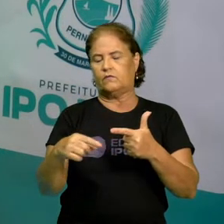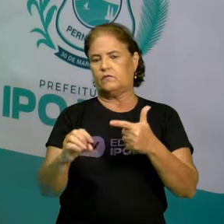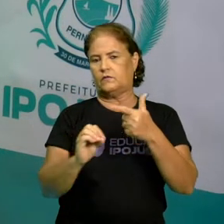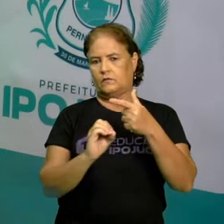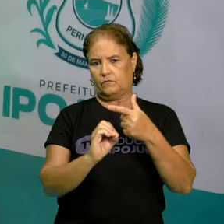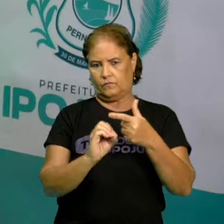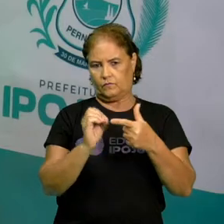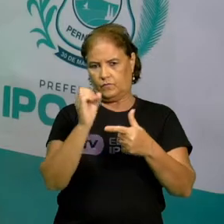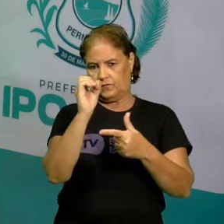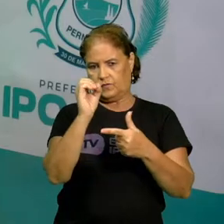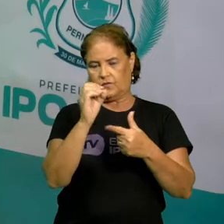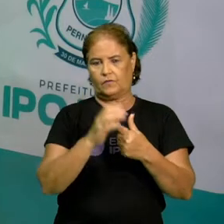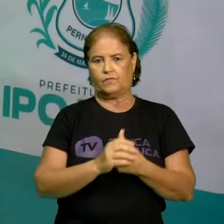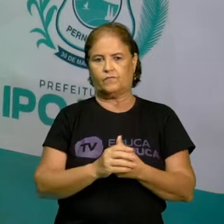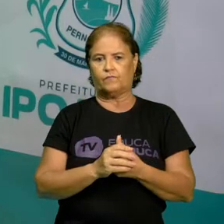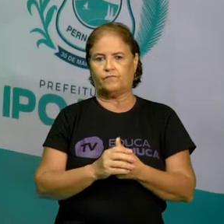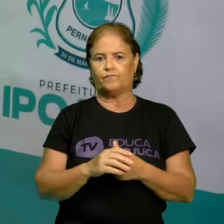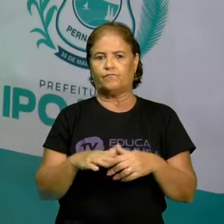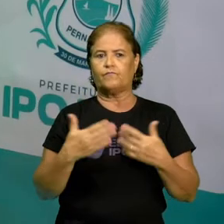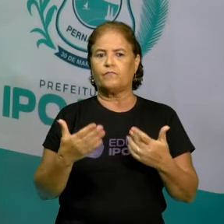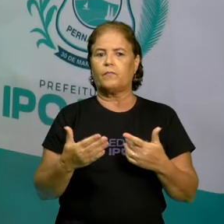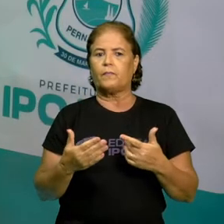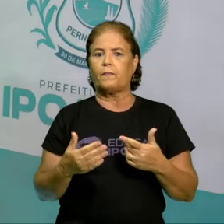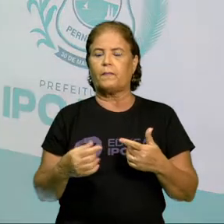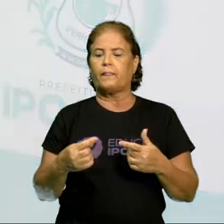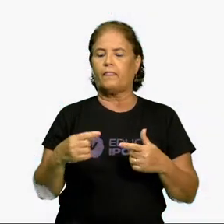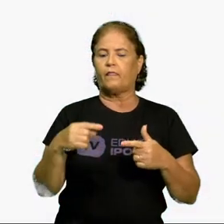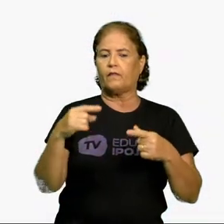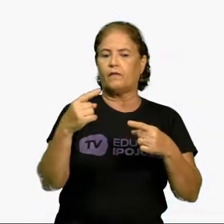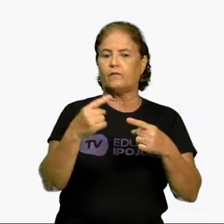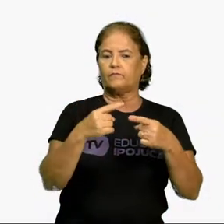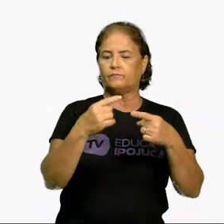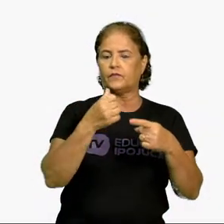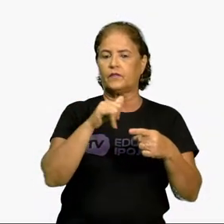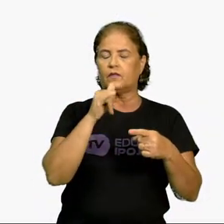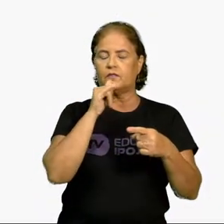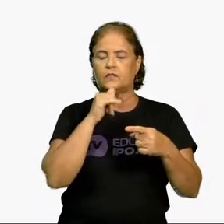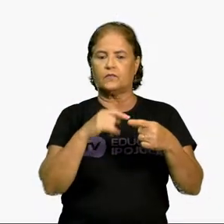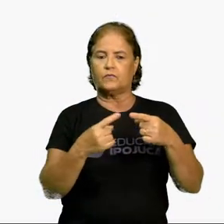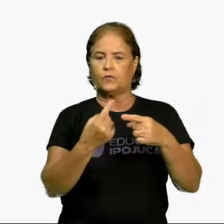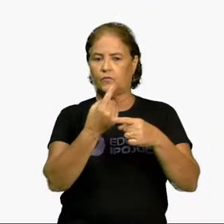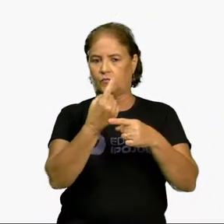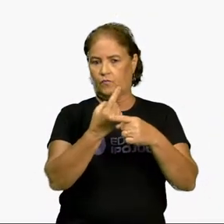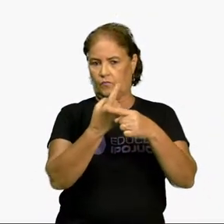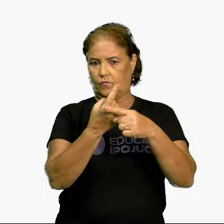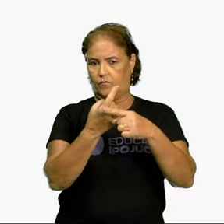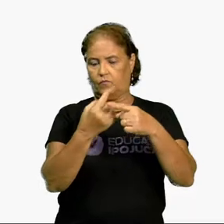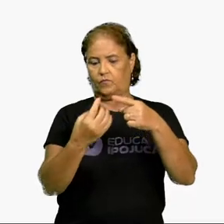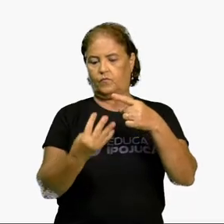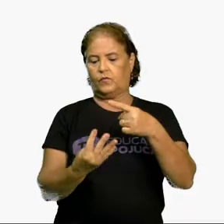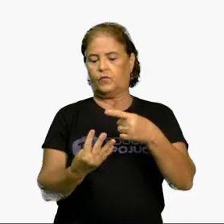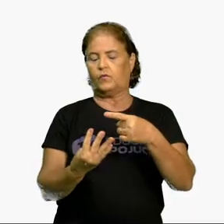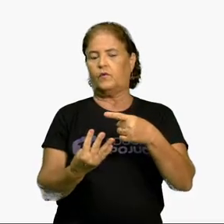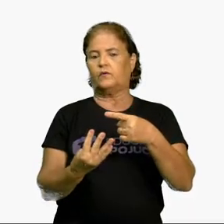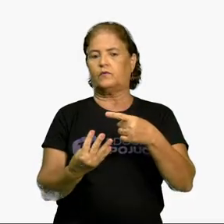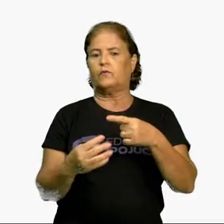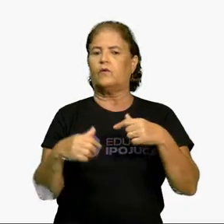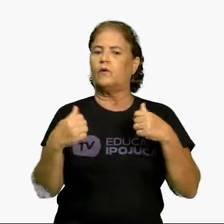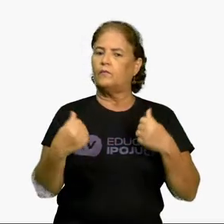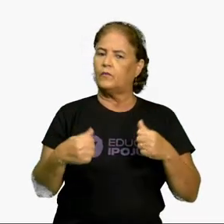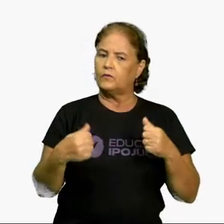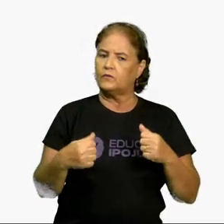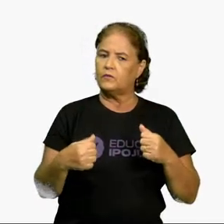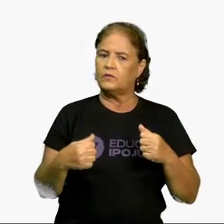Menos um quarto. Está vendo que é uma fração? E a fração, ela pode ser positiva e pode ser